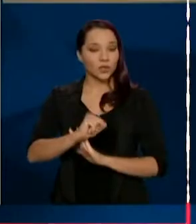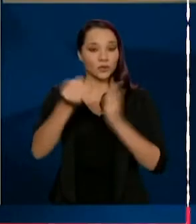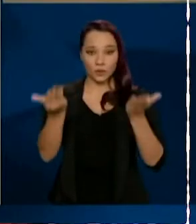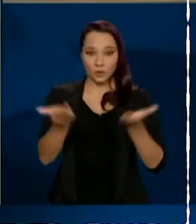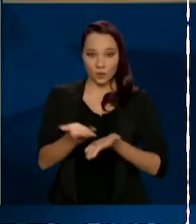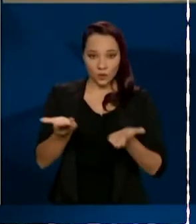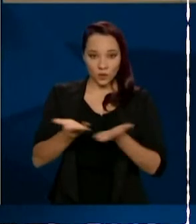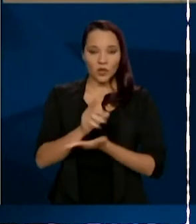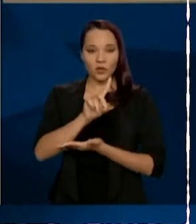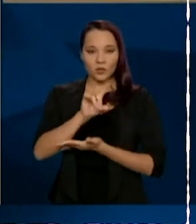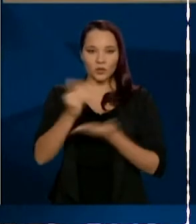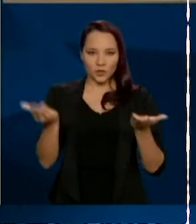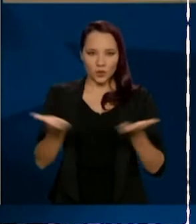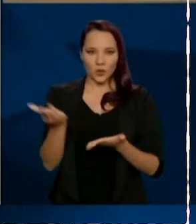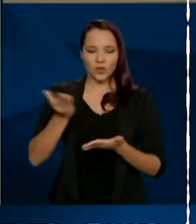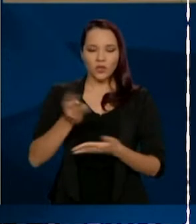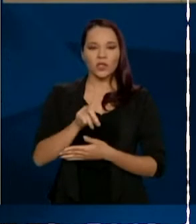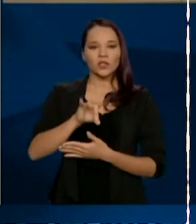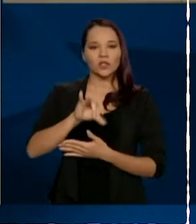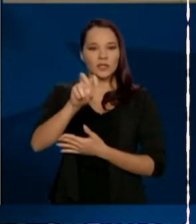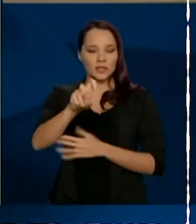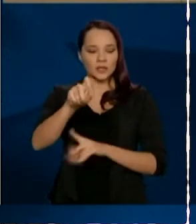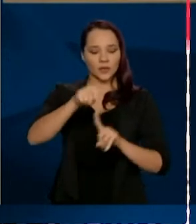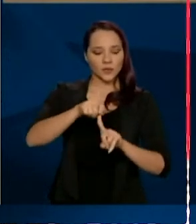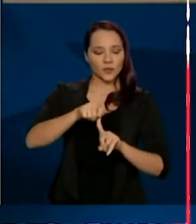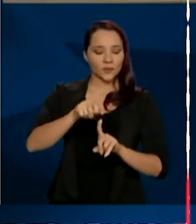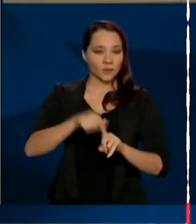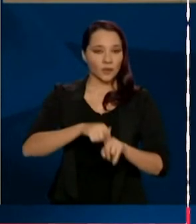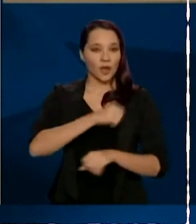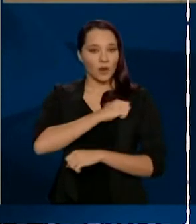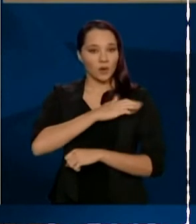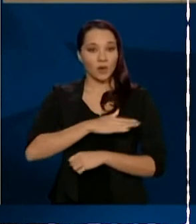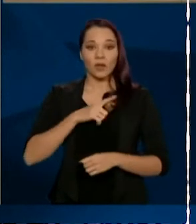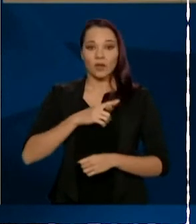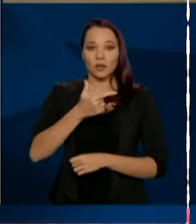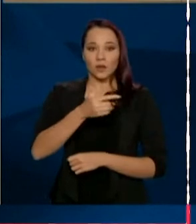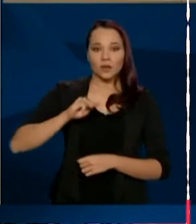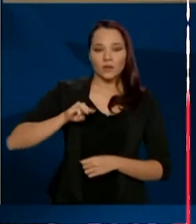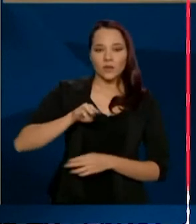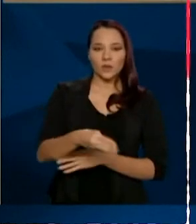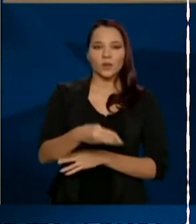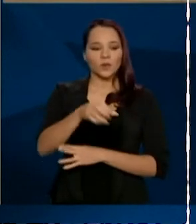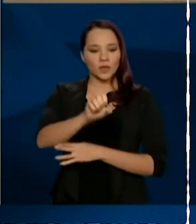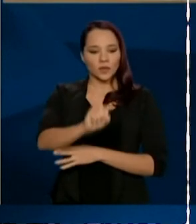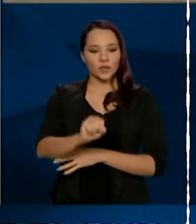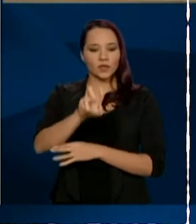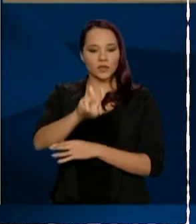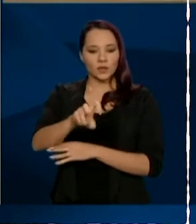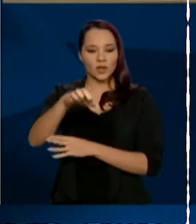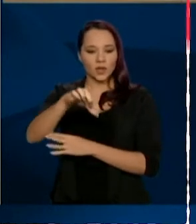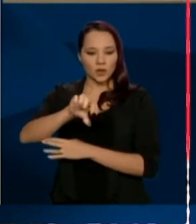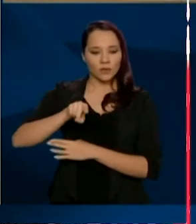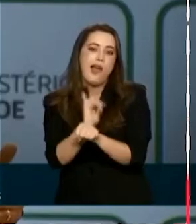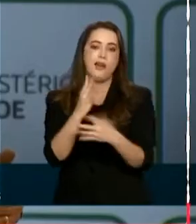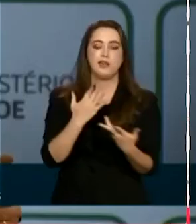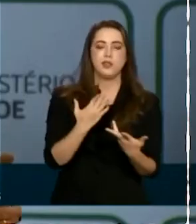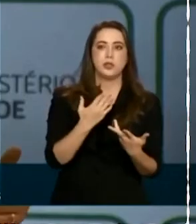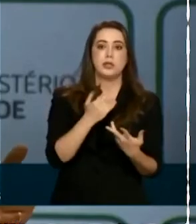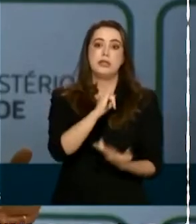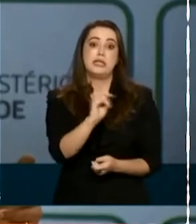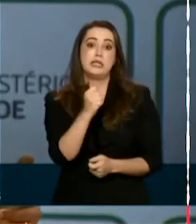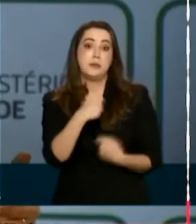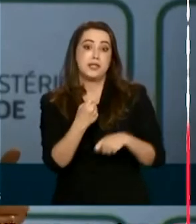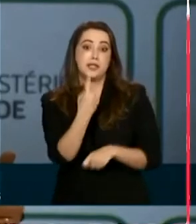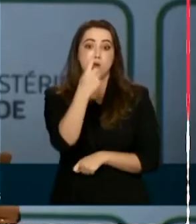Do dia de hoje, dia 5 do 8, nós temos no Brasil 2.859.000... ...uma